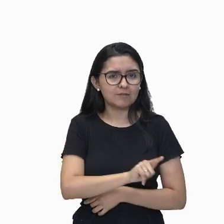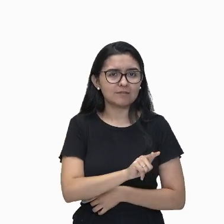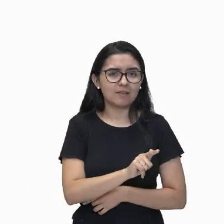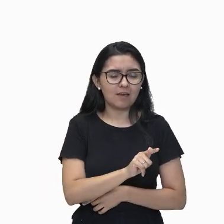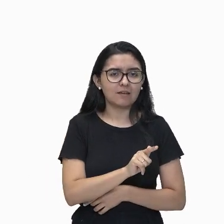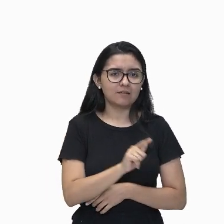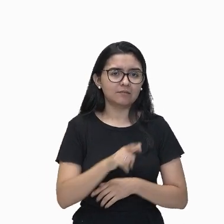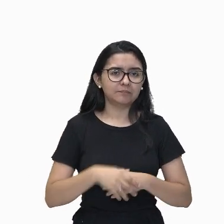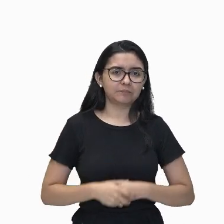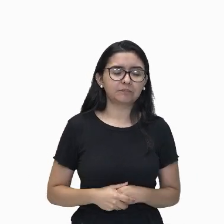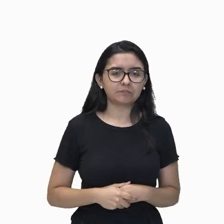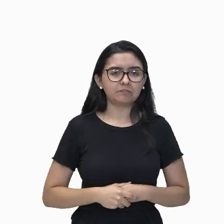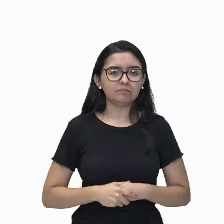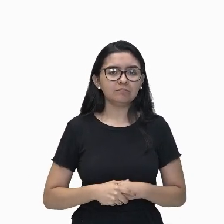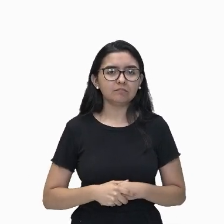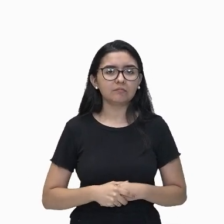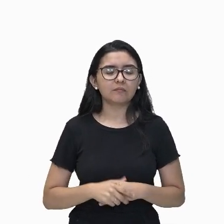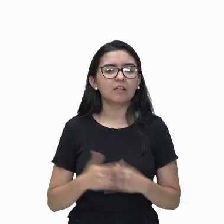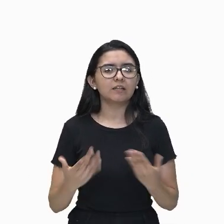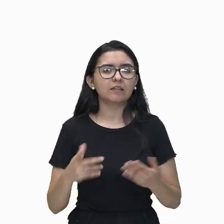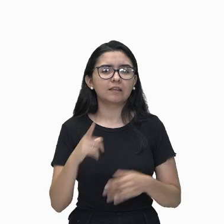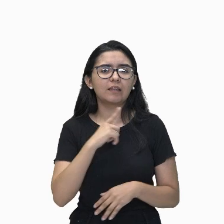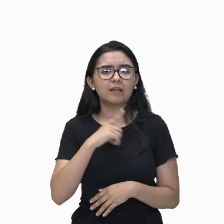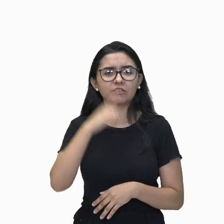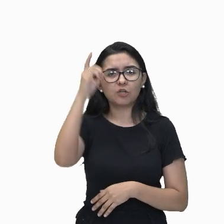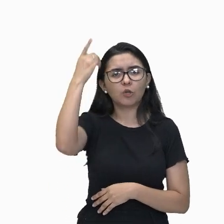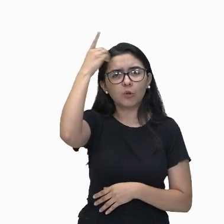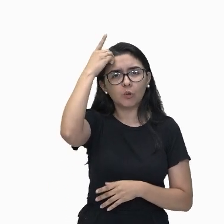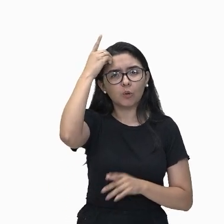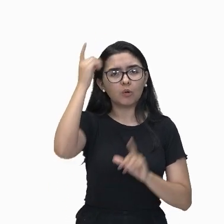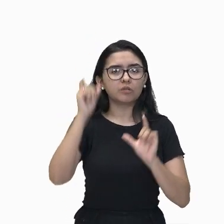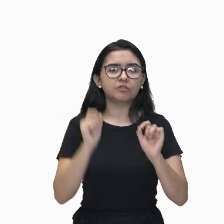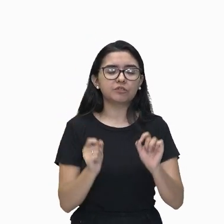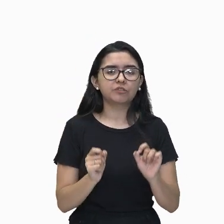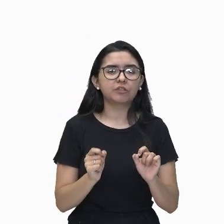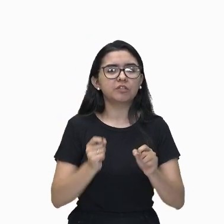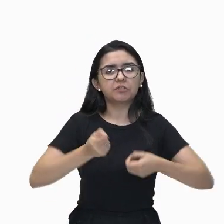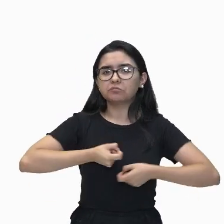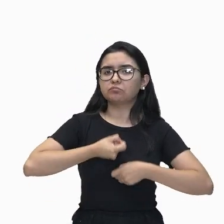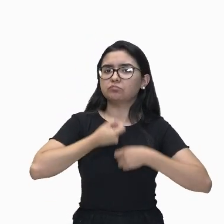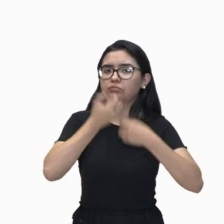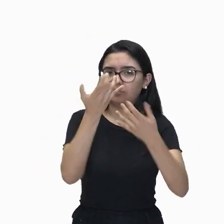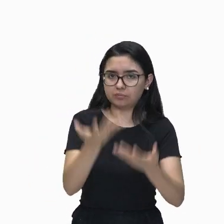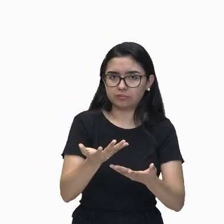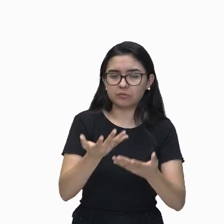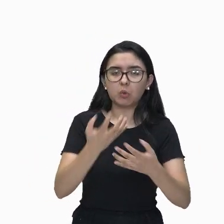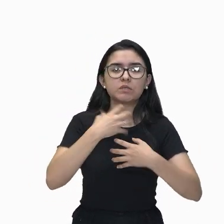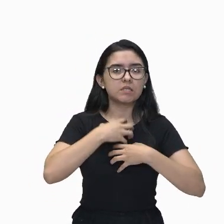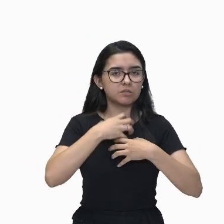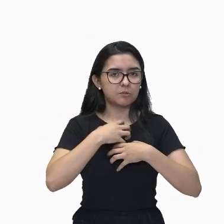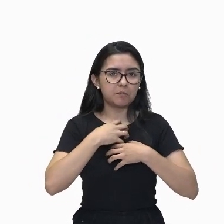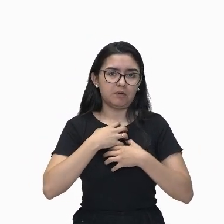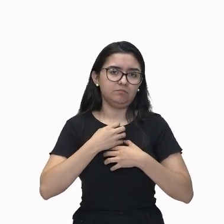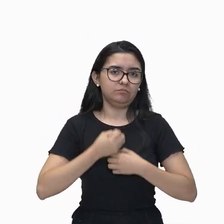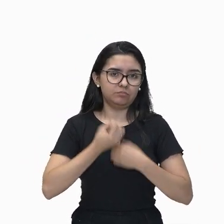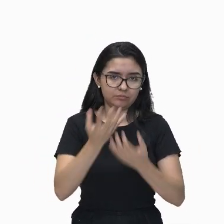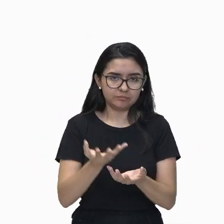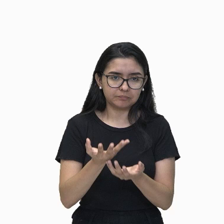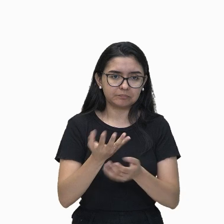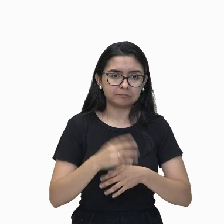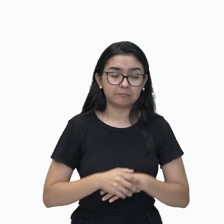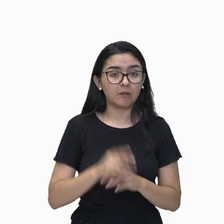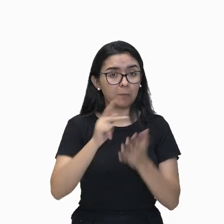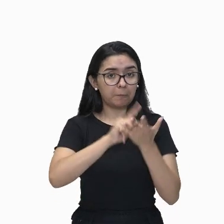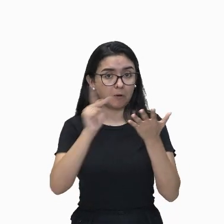dom, esse talento de trazer, de expor seus sentimentos. Então